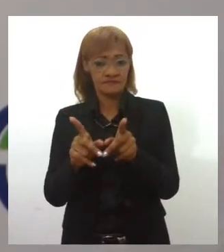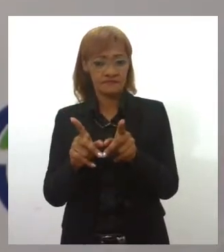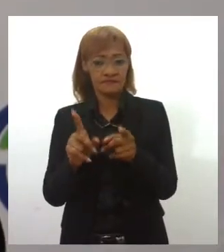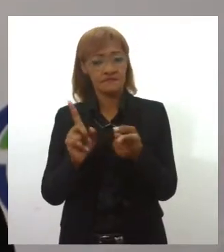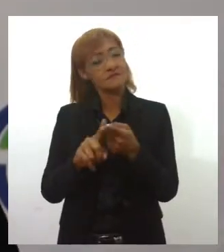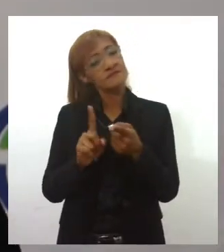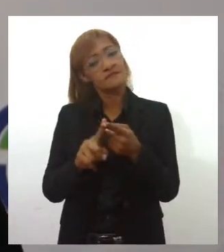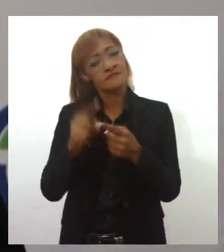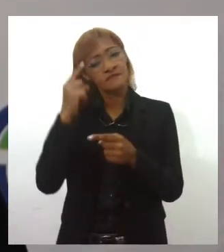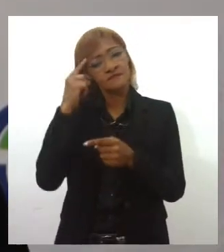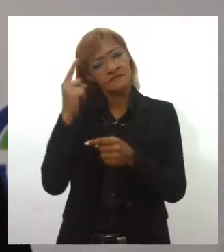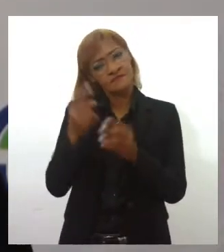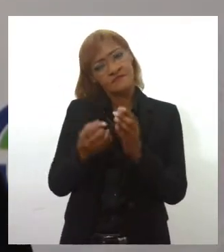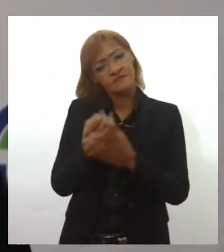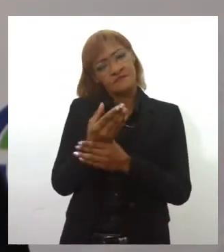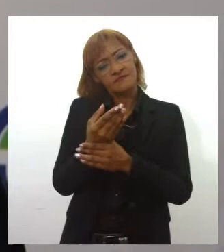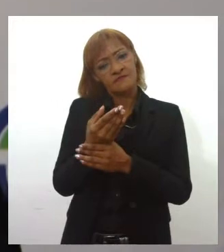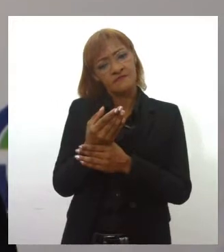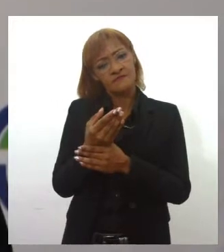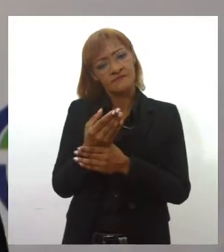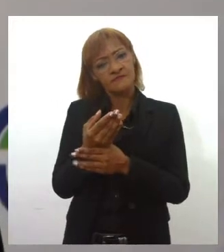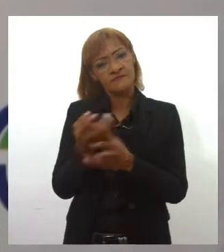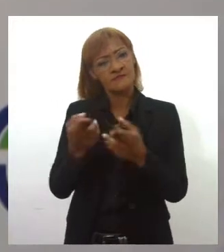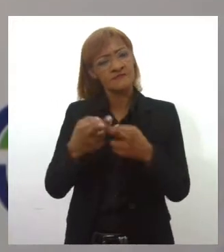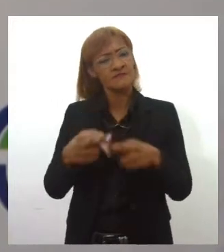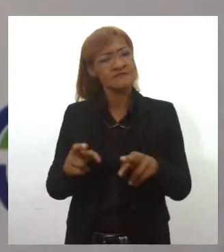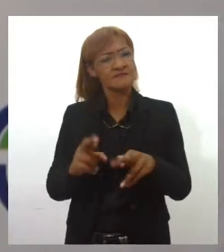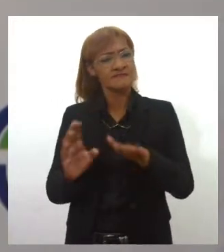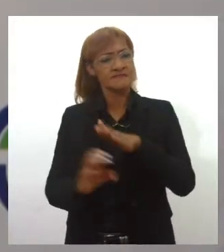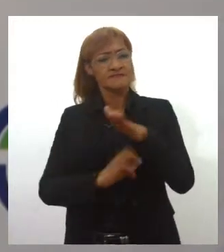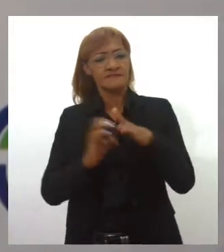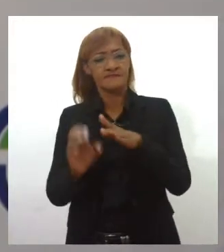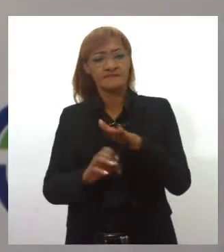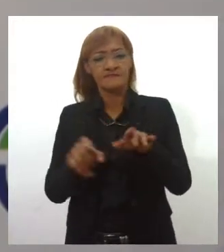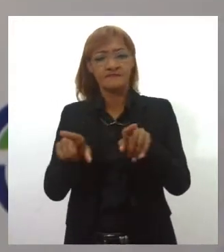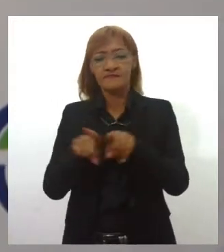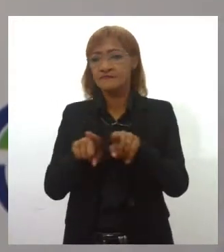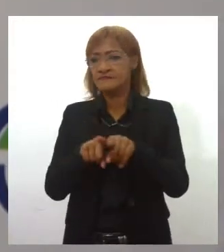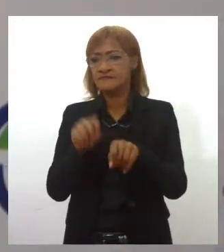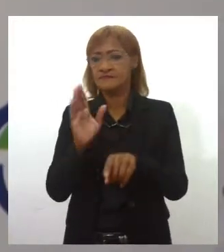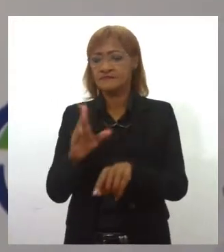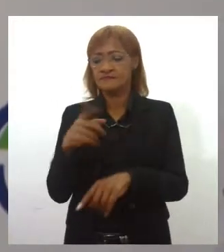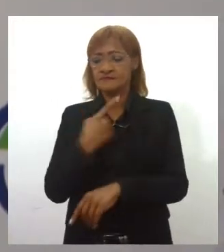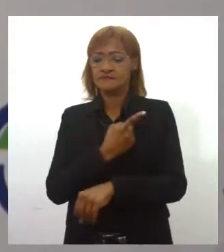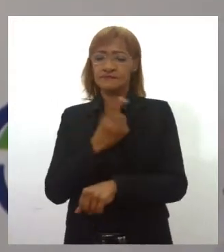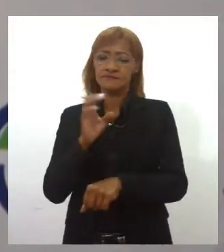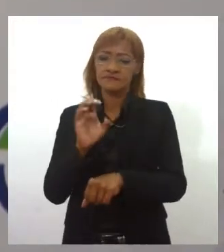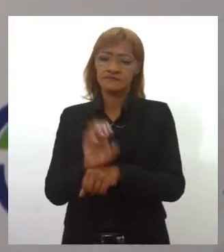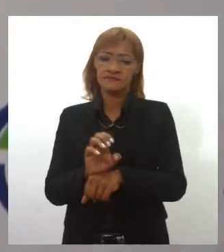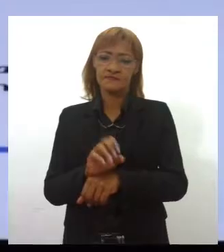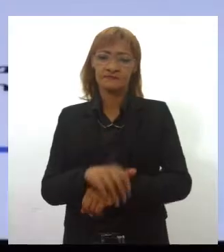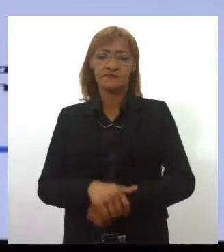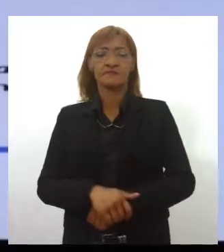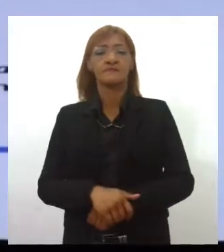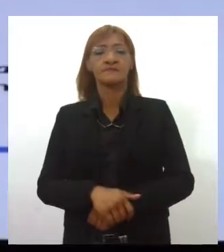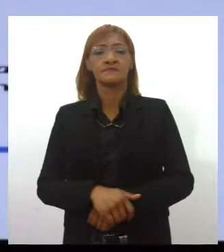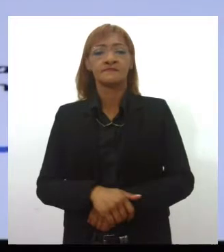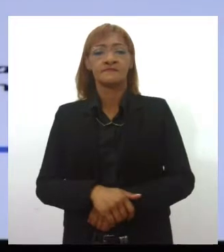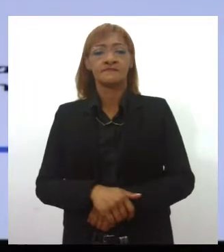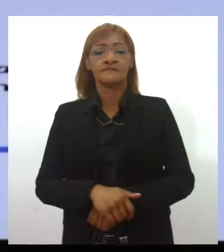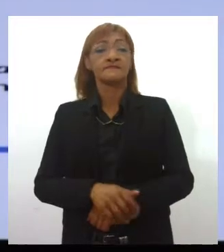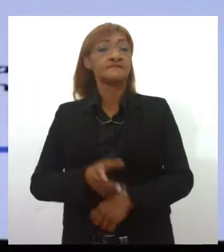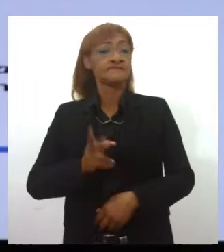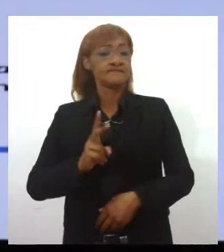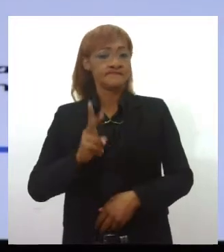criar, assim como eu crio soluções para as empresas, resolvi também criar uma solução para o nosso Estado, para os nossos municípios. Ainda